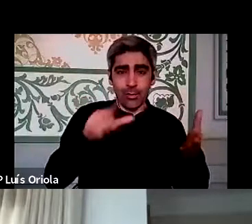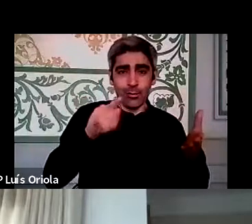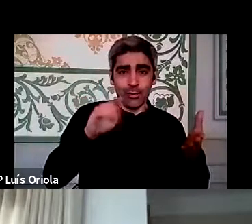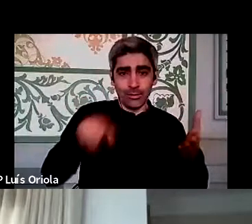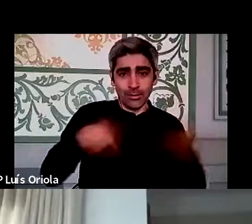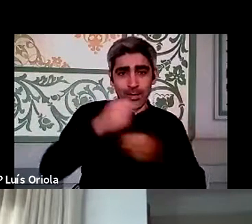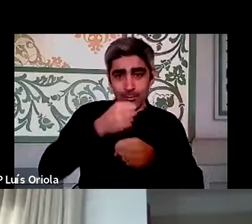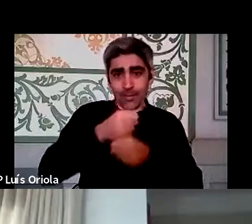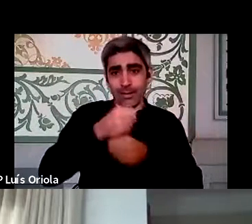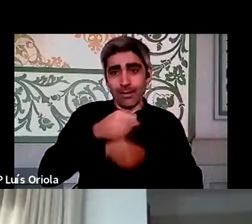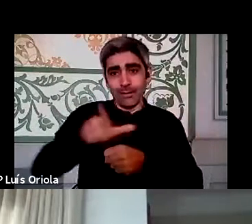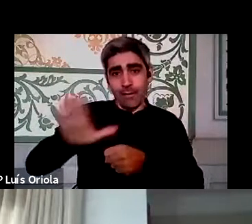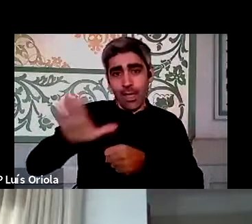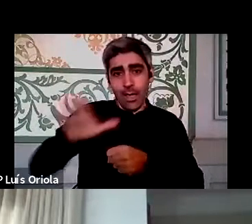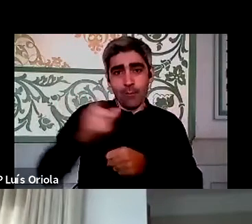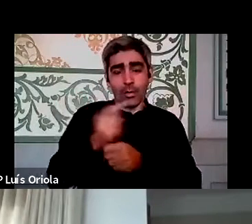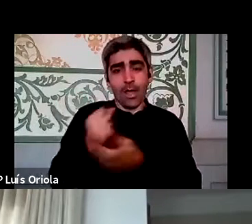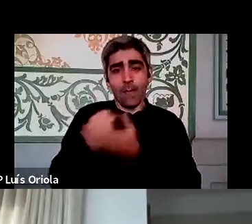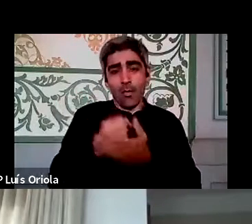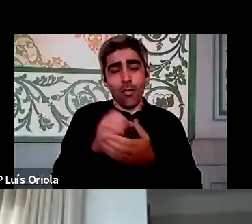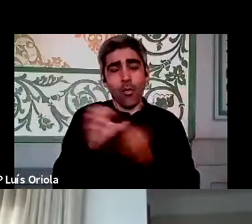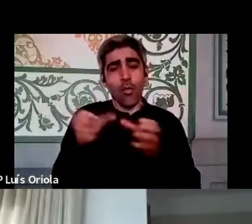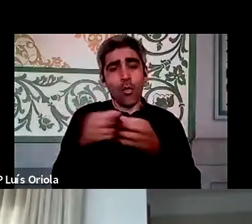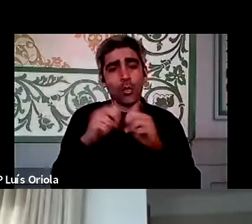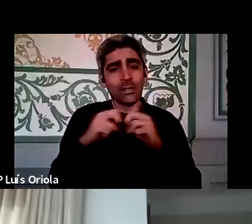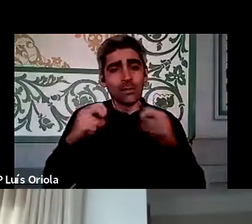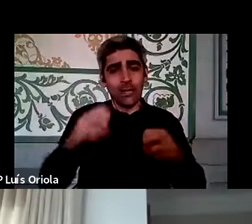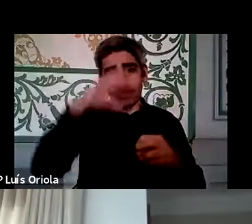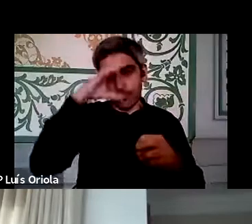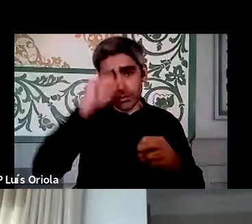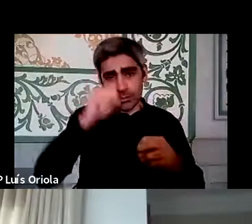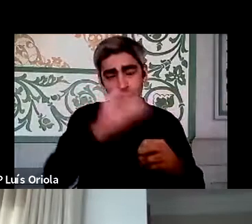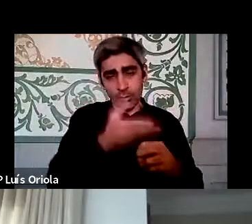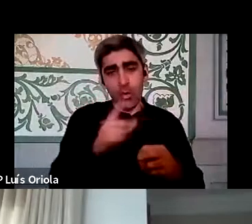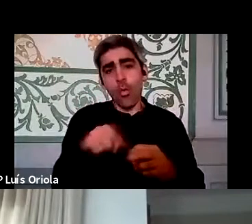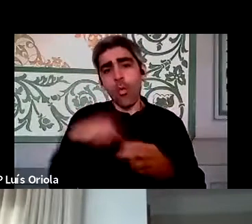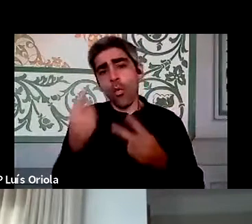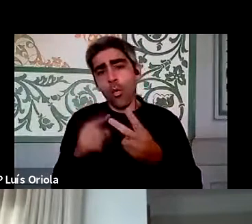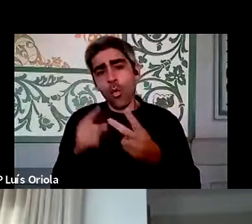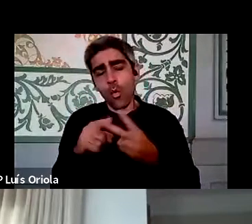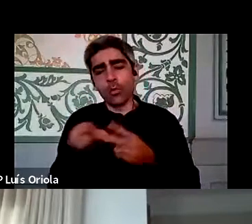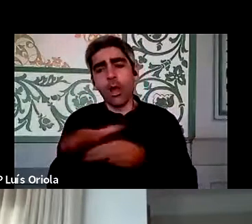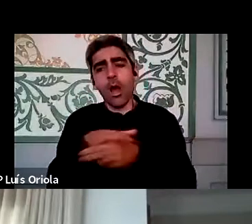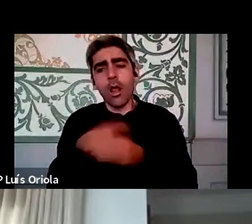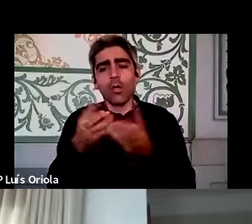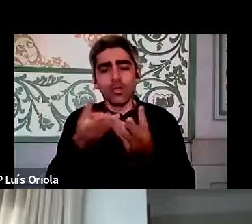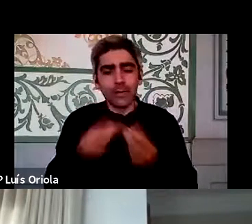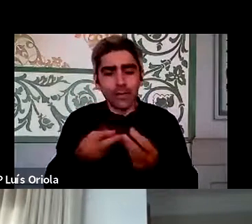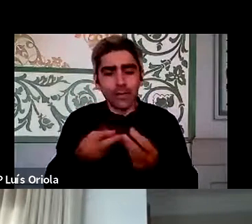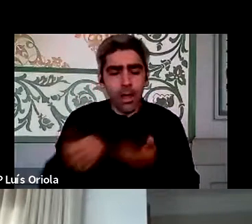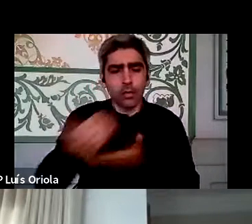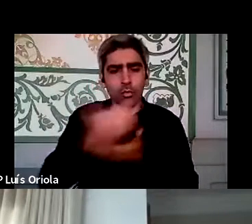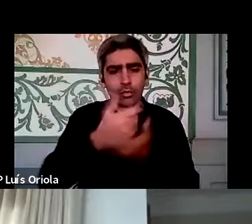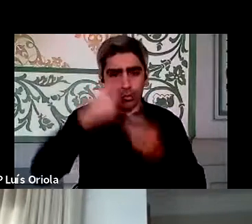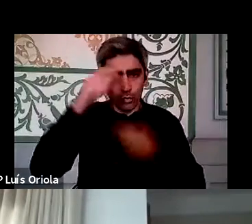está a trabalhar e só pode lá estar porque está a apoiar o Conselho. Mas toda a outra parte que tem a ver com contabilidade, recursos humanos, o apoio que nós